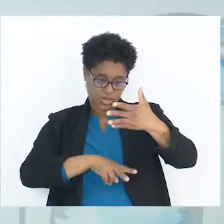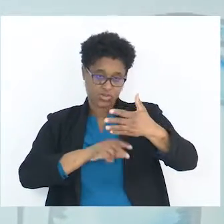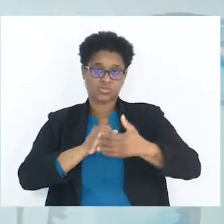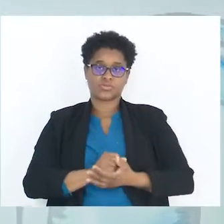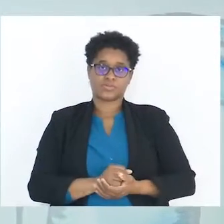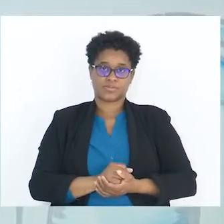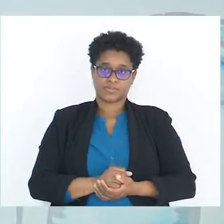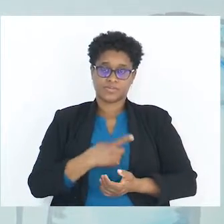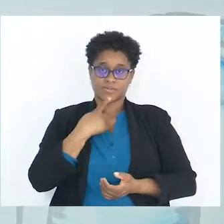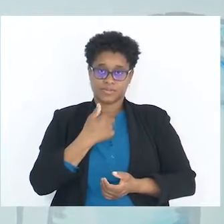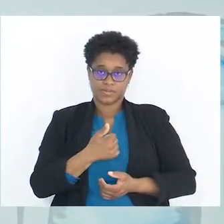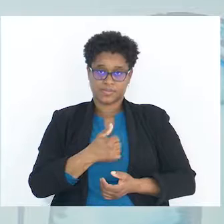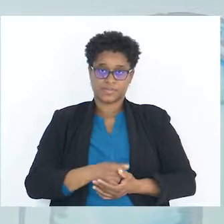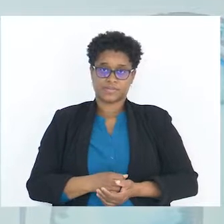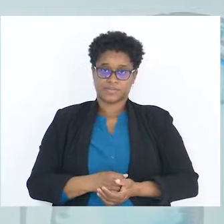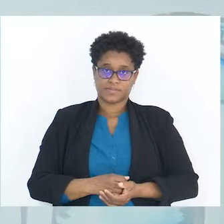Ok?